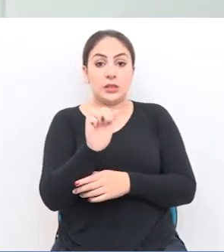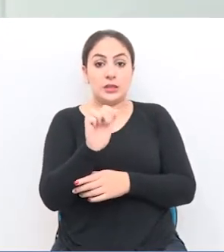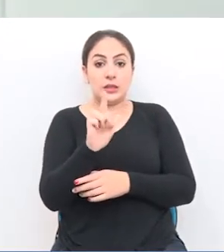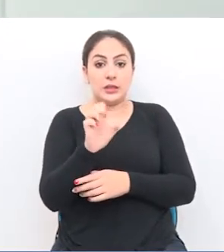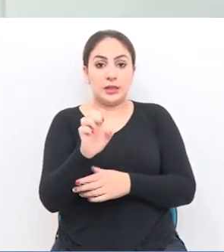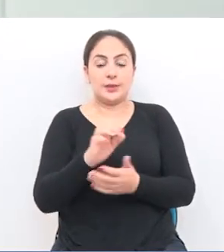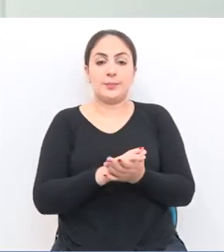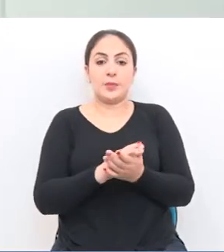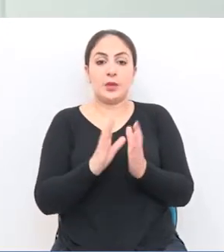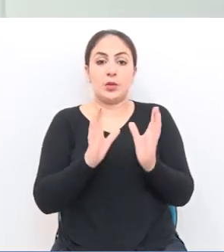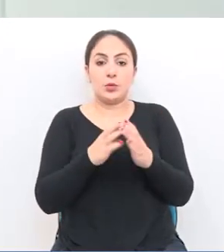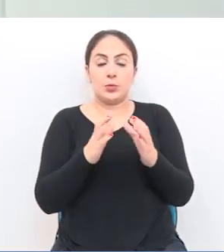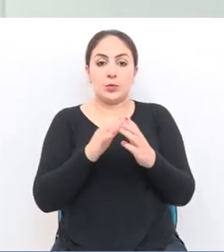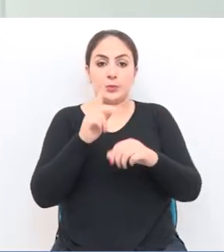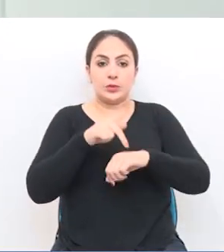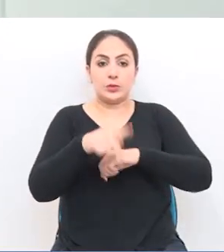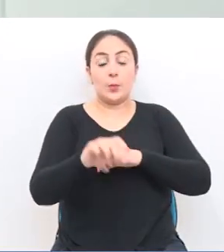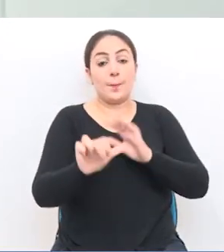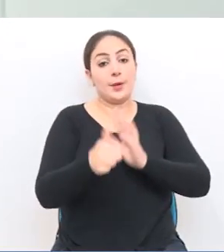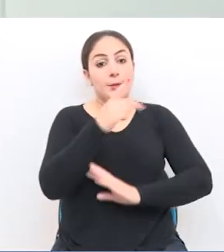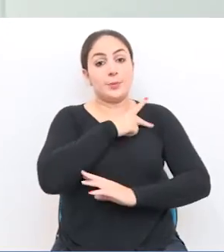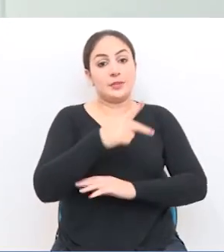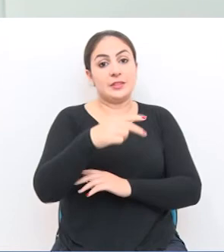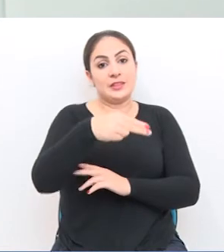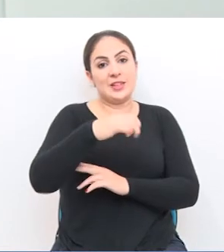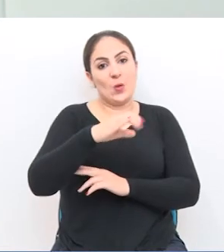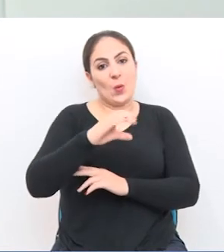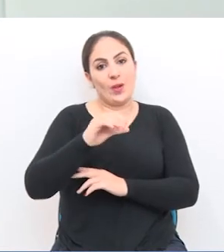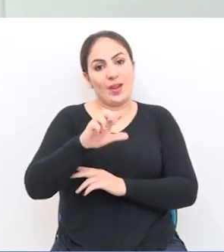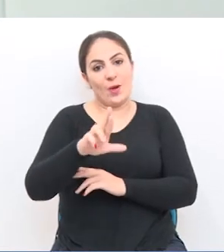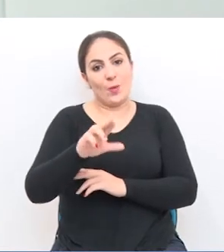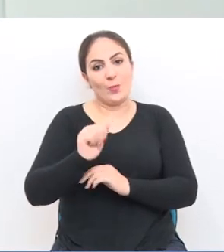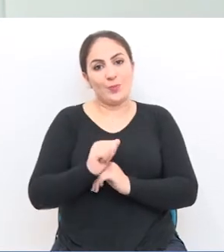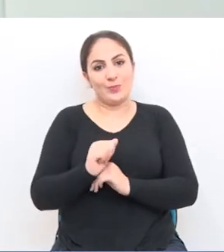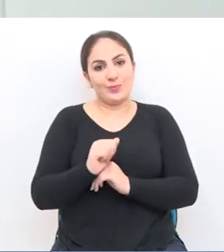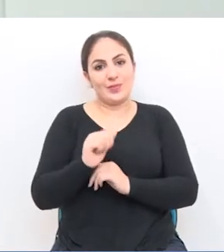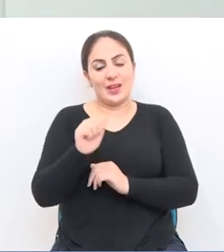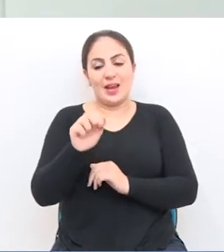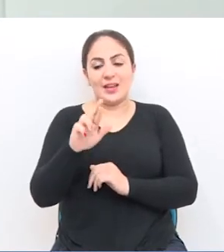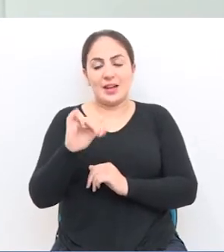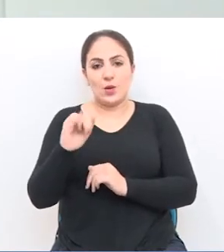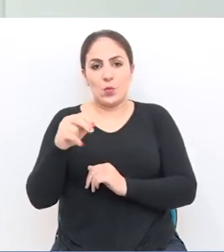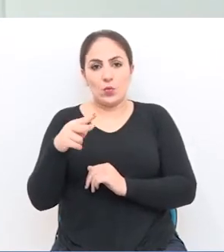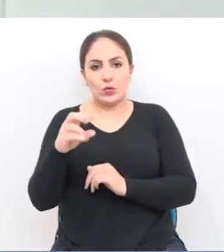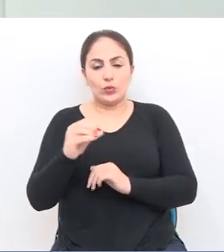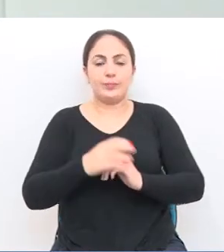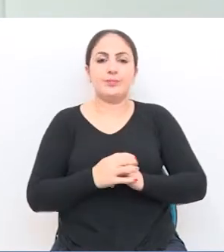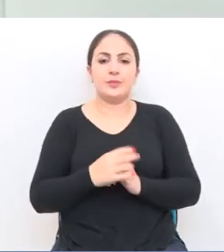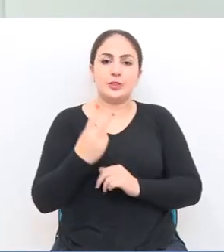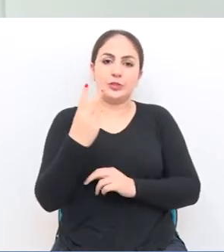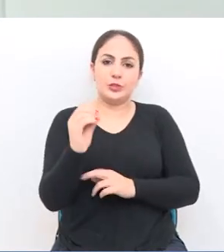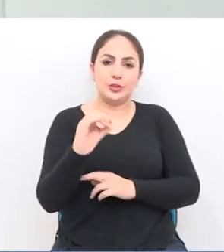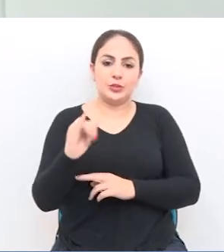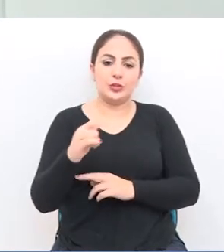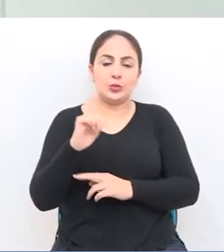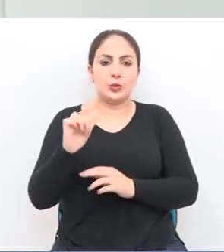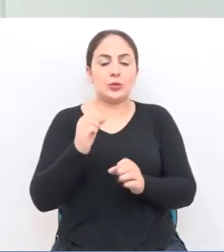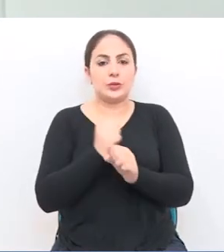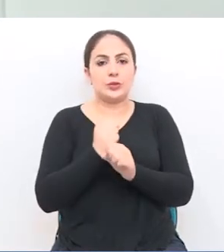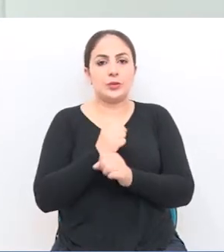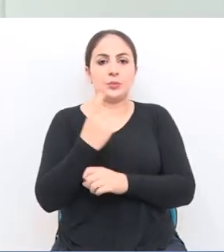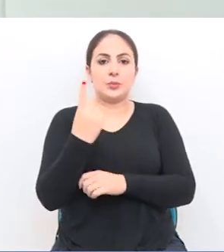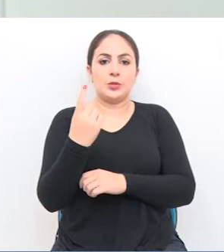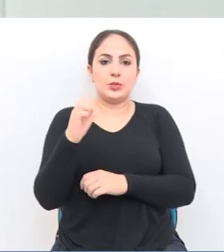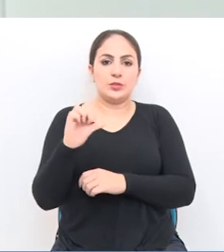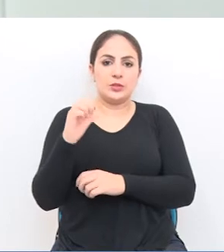Clube de Passo Fundo, sendo seu primeiro presidente, Nicolau de Araújo Vergueiro. Sim. Dia 20 de julho de 1914.